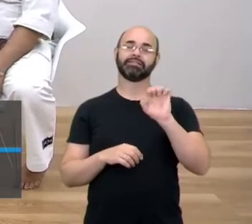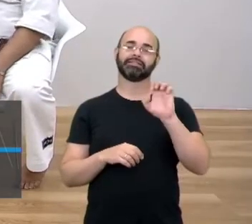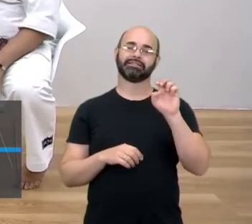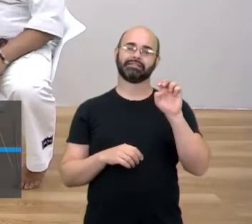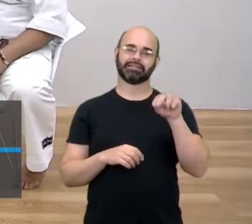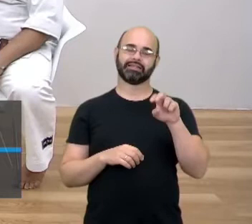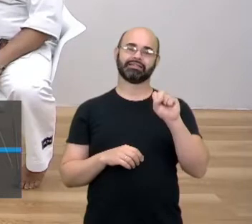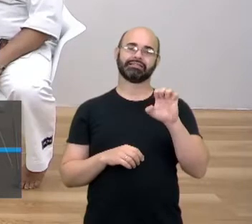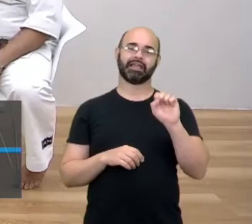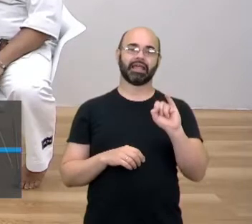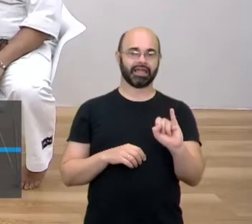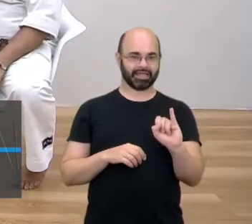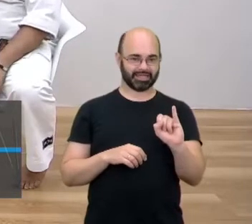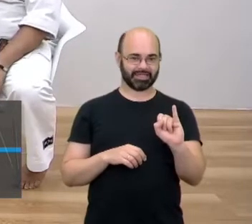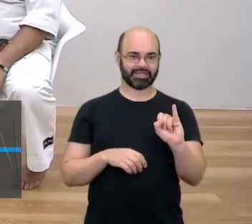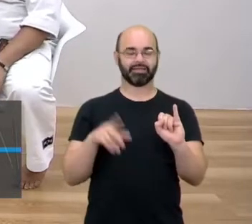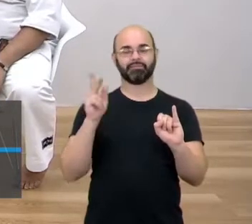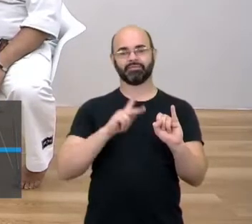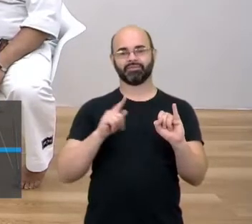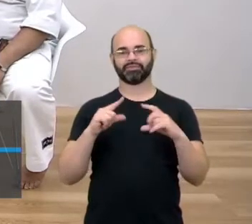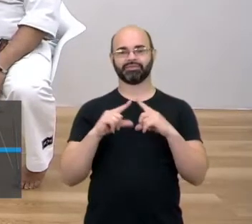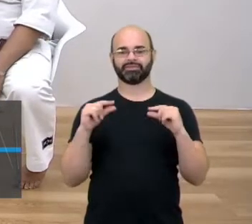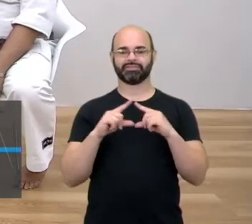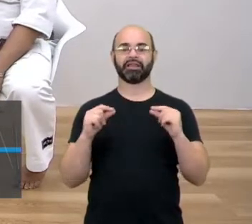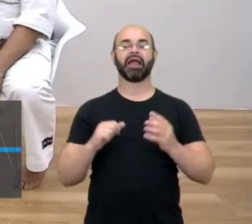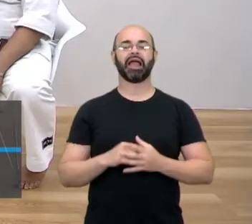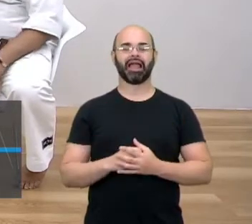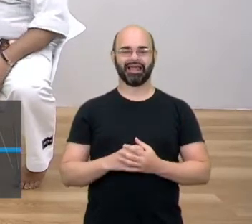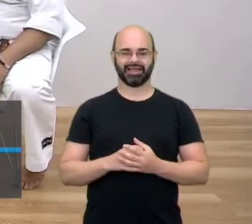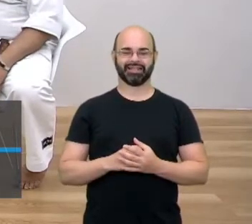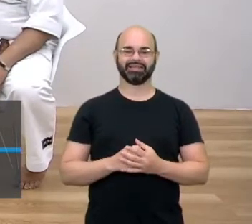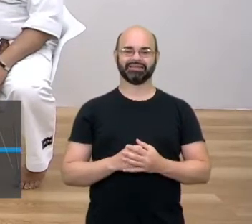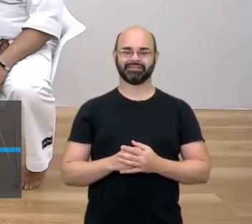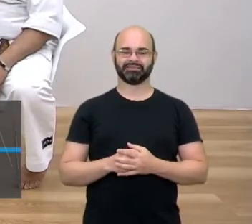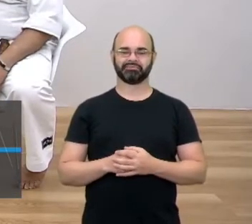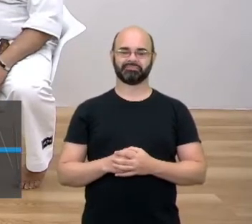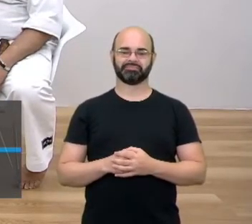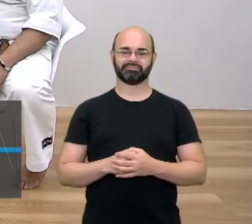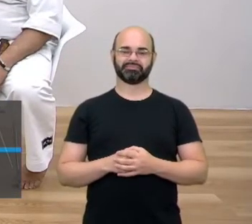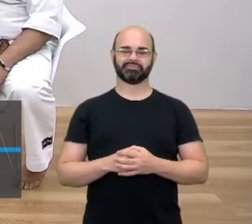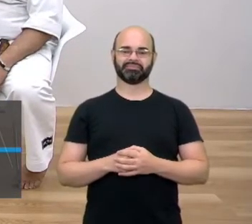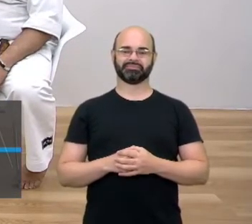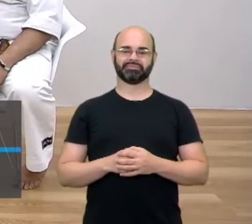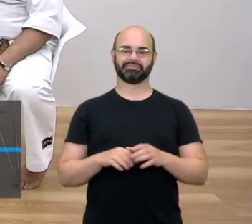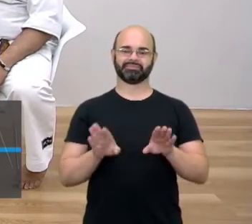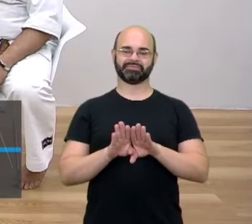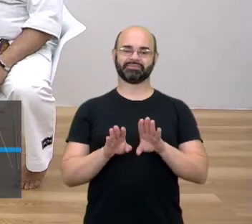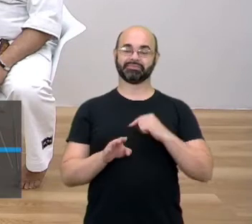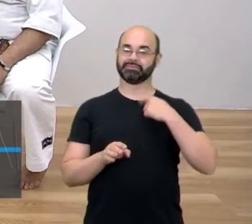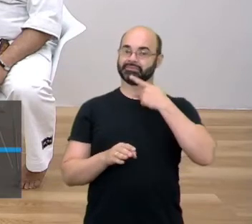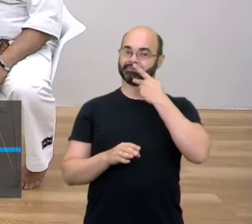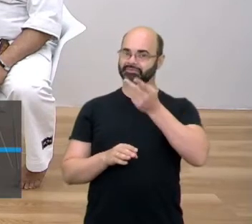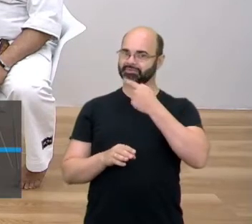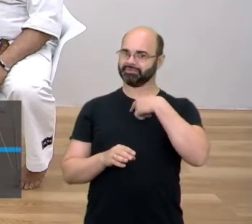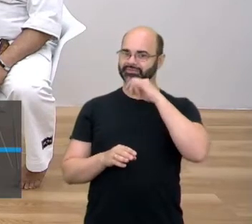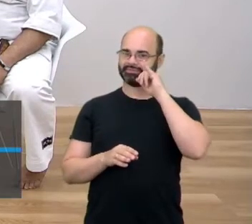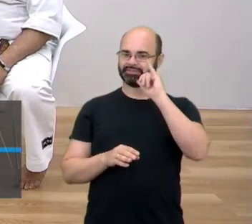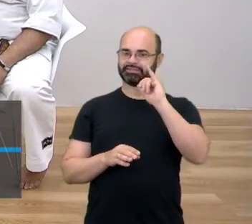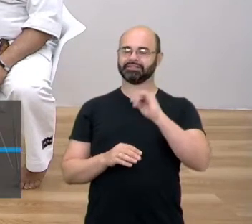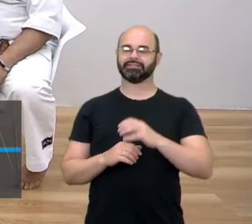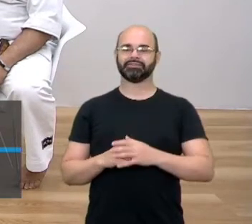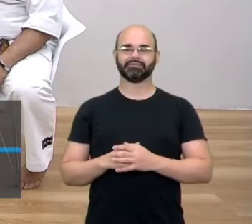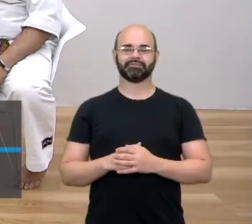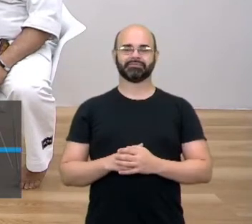professora em japonês. Ah, tá, sensei. Aprendi. E aí eu quero dar, né, um... Avisar uma coisa, assim, né? Avisar uma coisa,